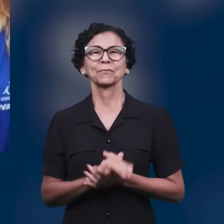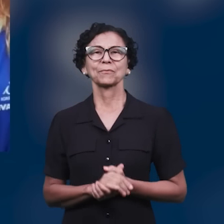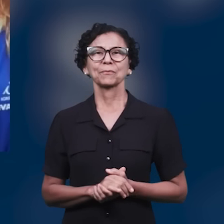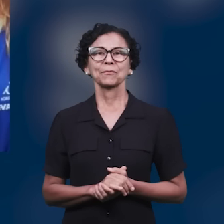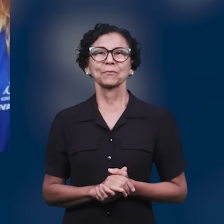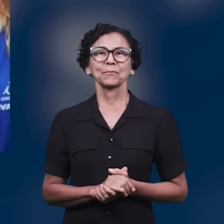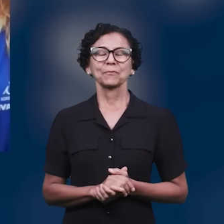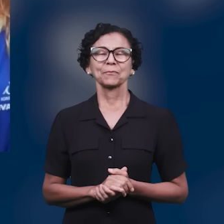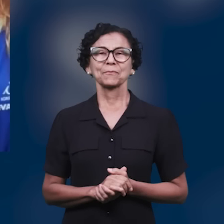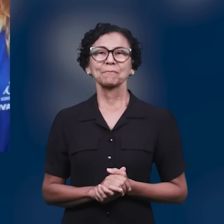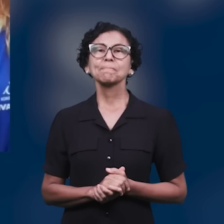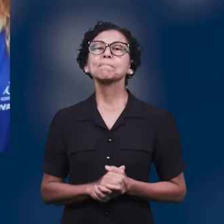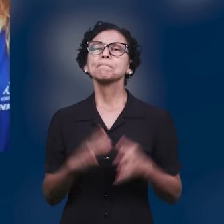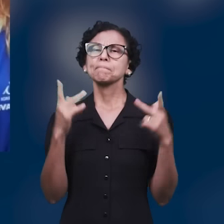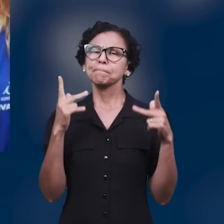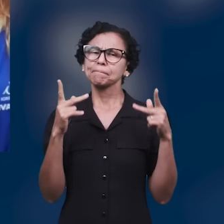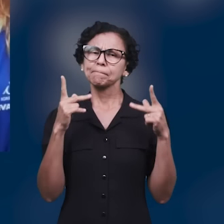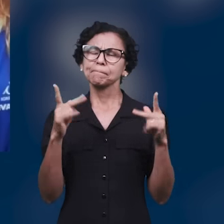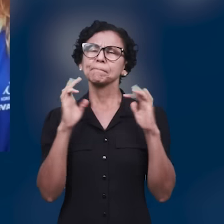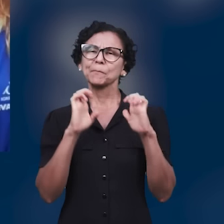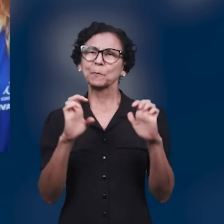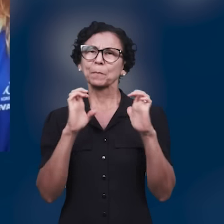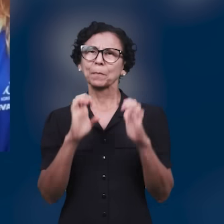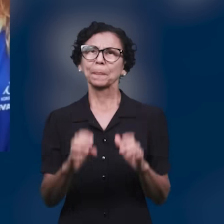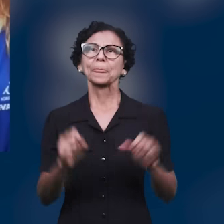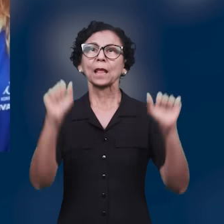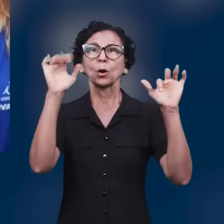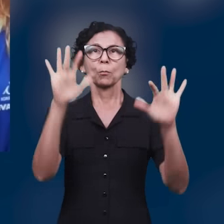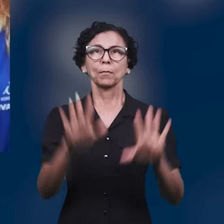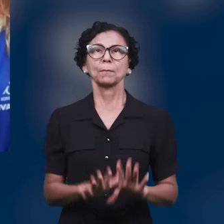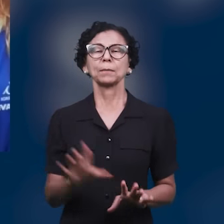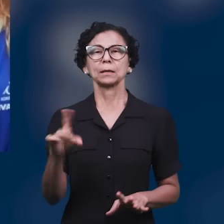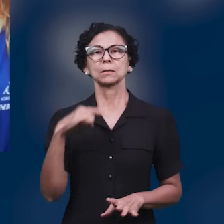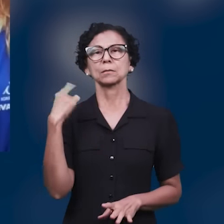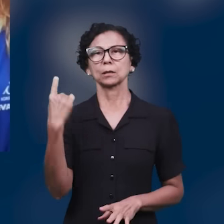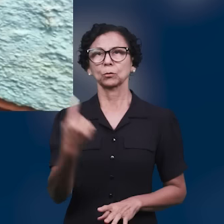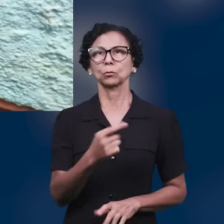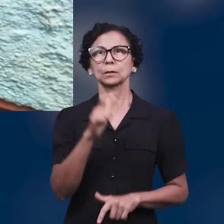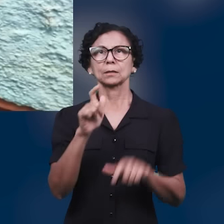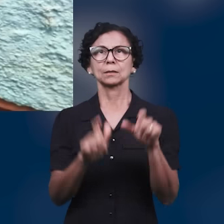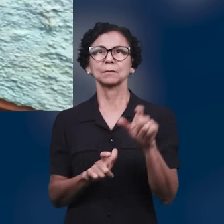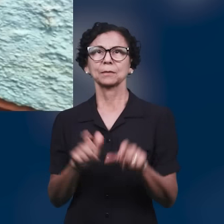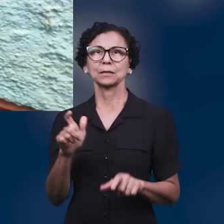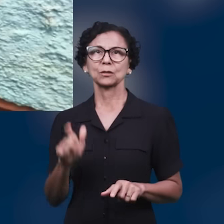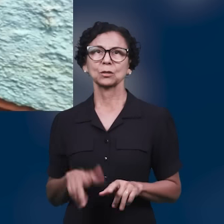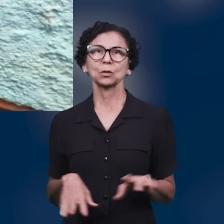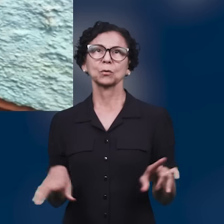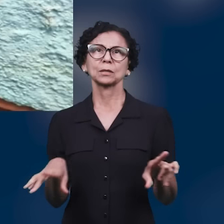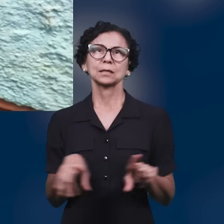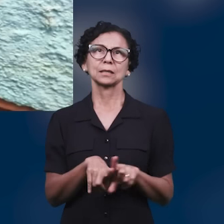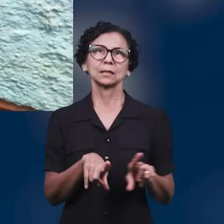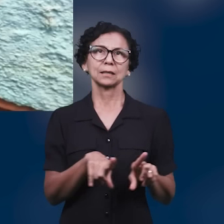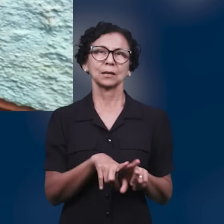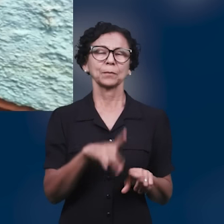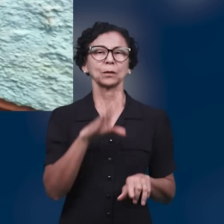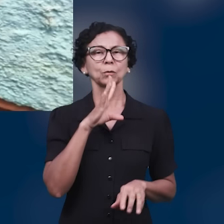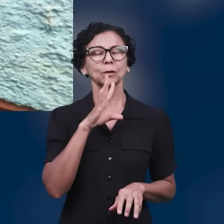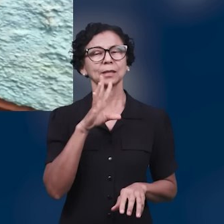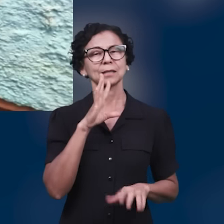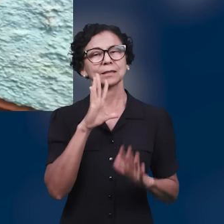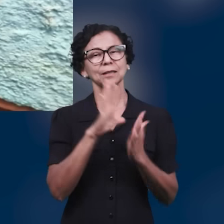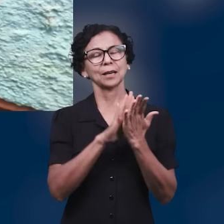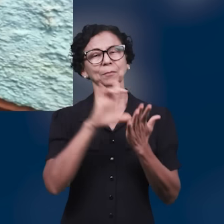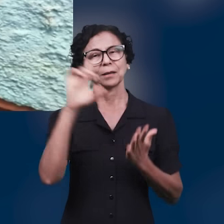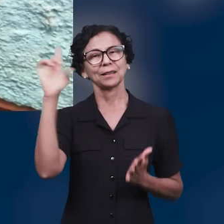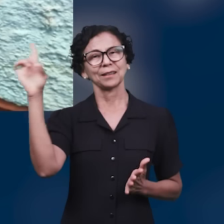passavam. Grande bênção para todos que estiveram ali presentes e para aqueles que puderam ouvir a palavra do